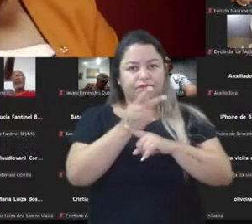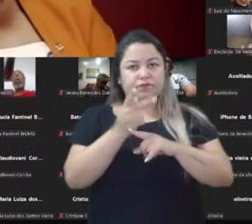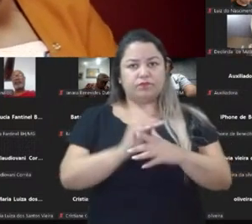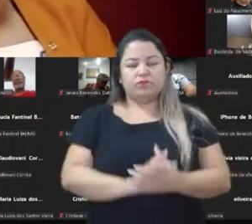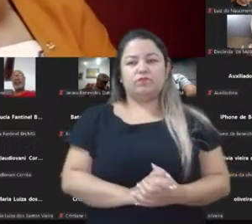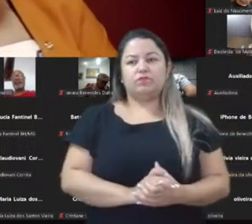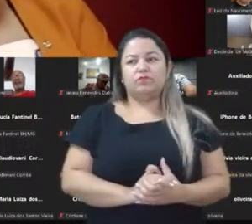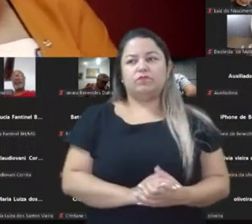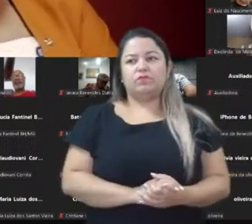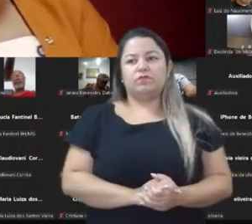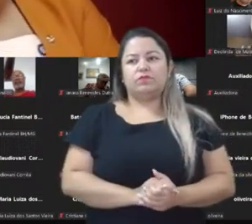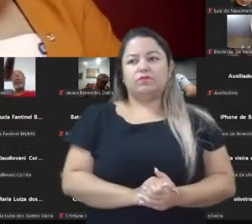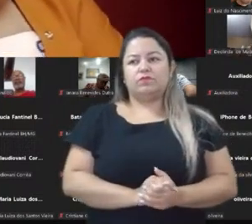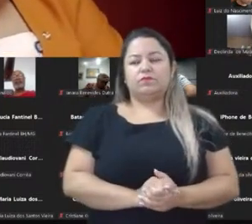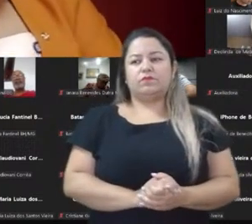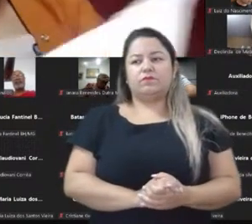passar.